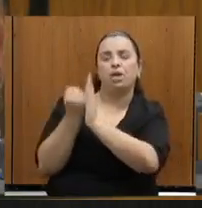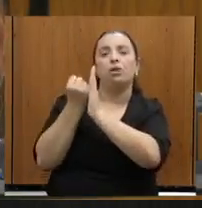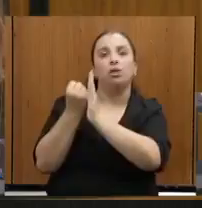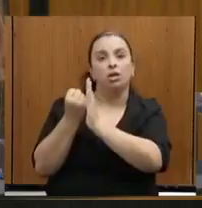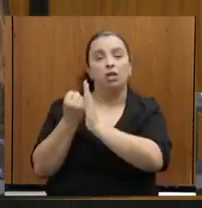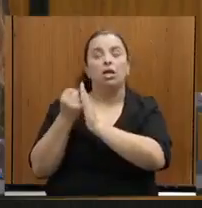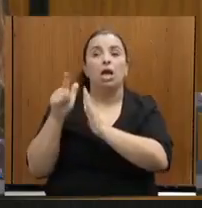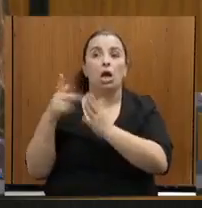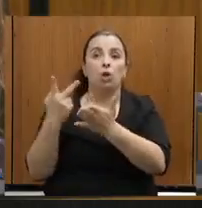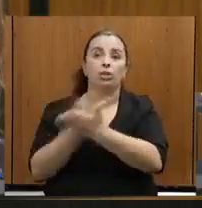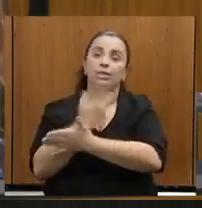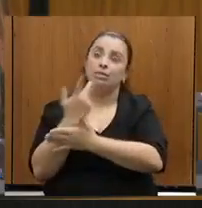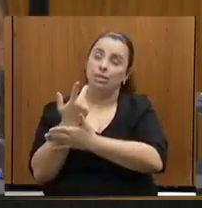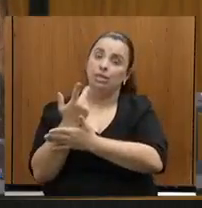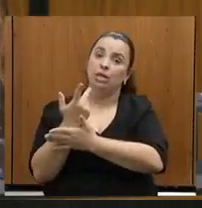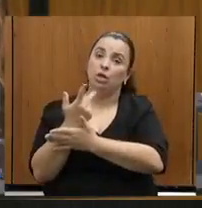ano.